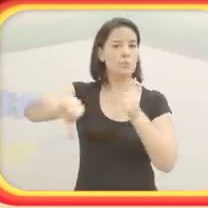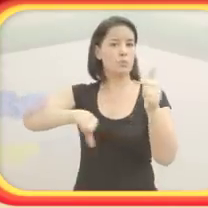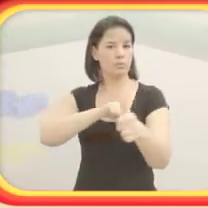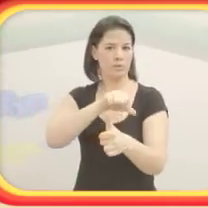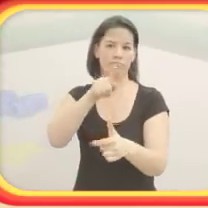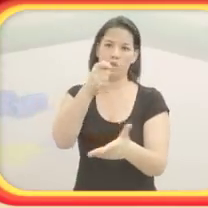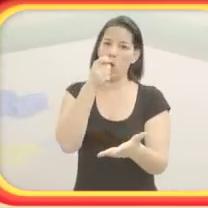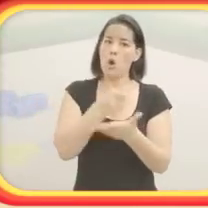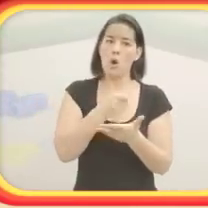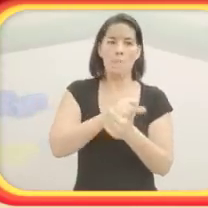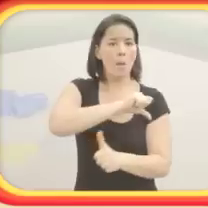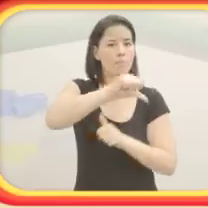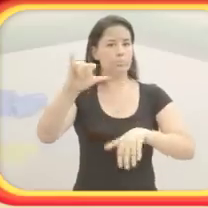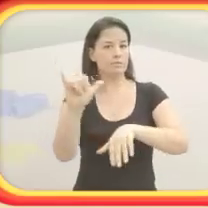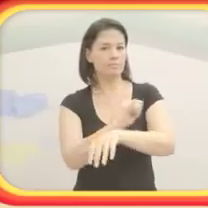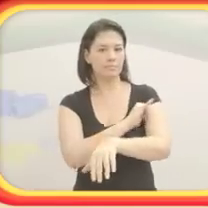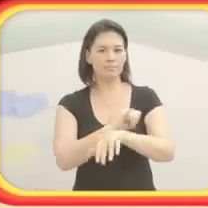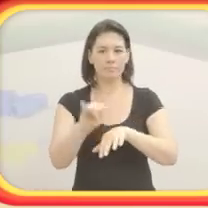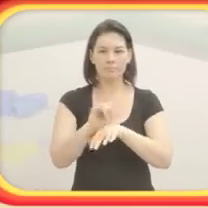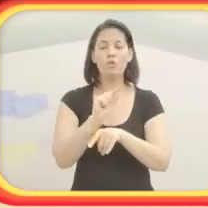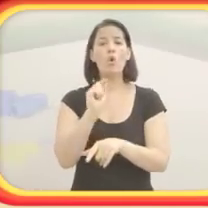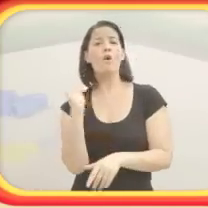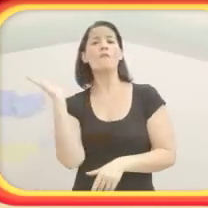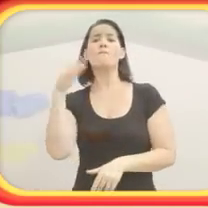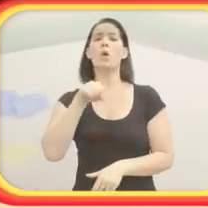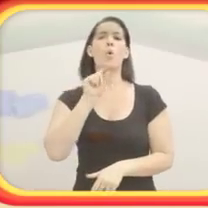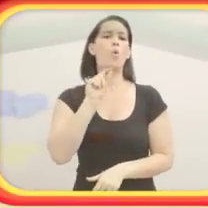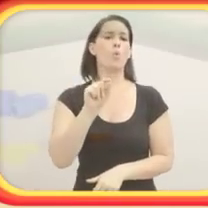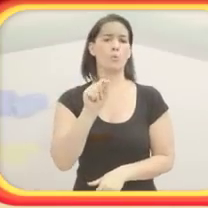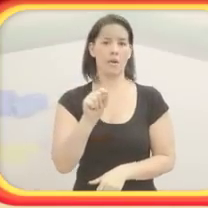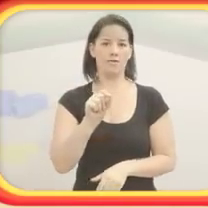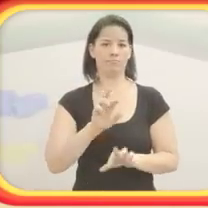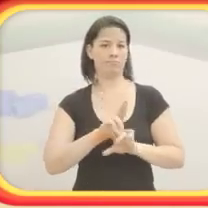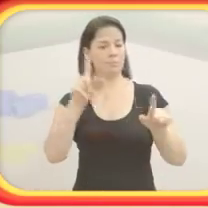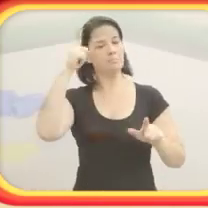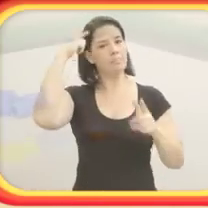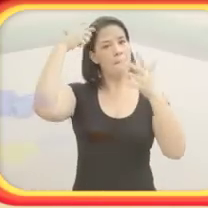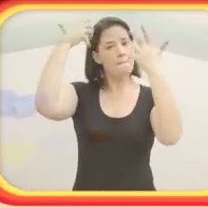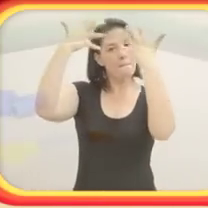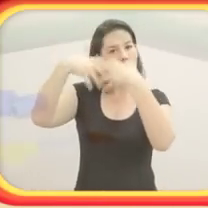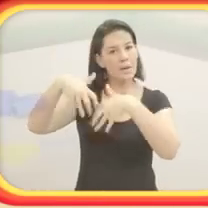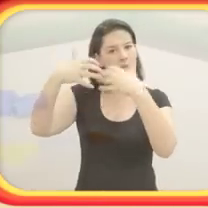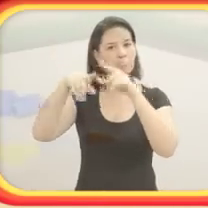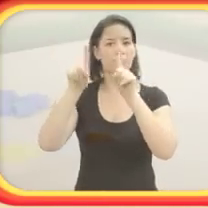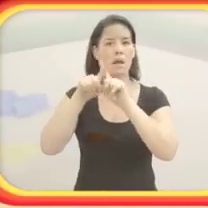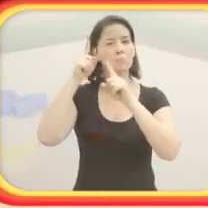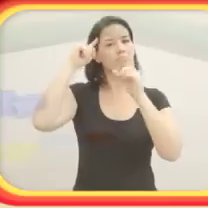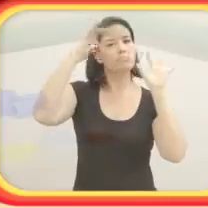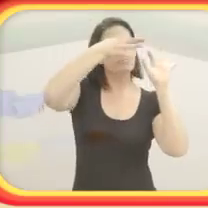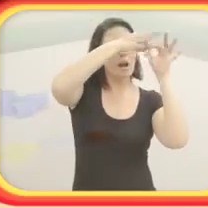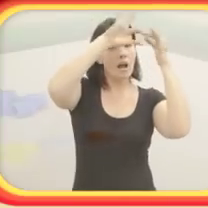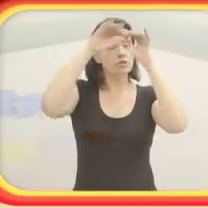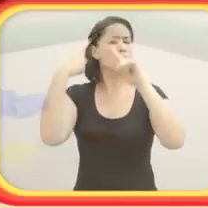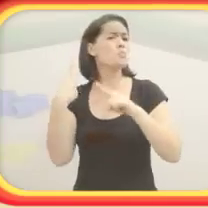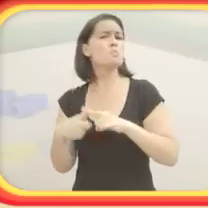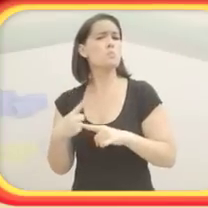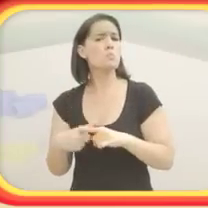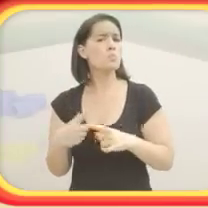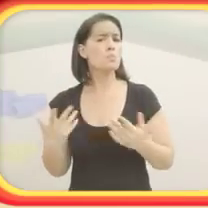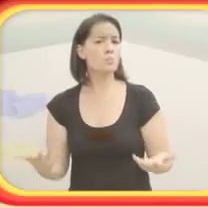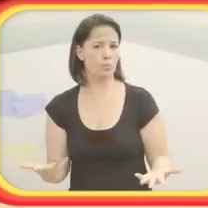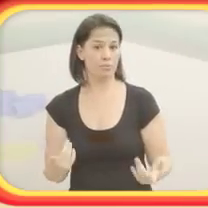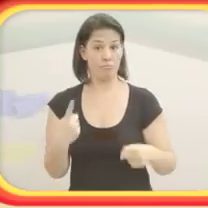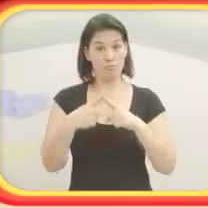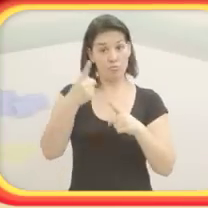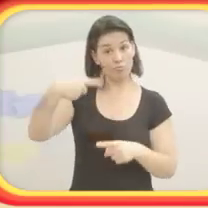Bom, quando você tem sucessivos erros, o que acontece? Você é obrigado a mudar